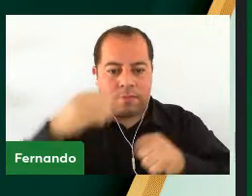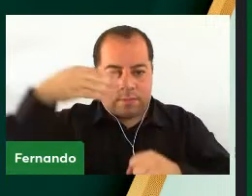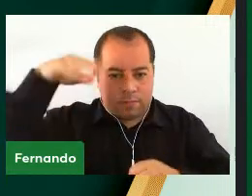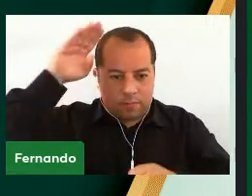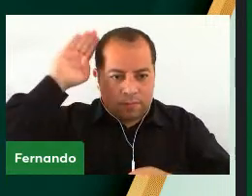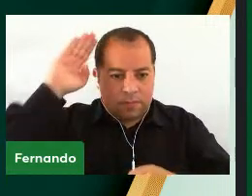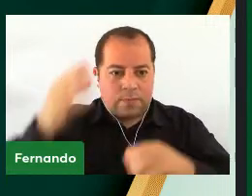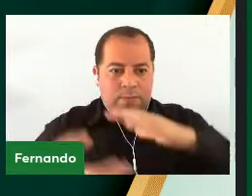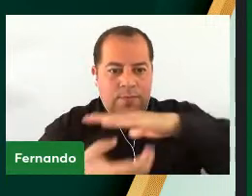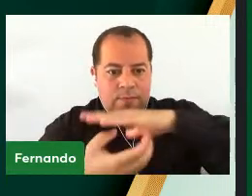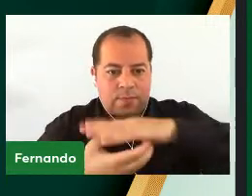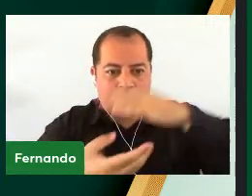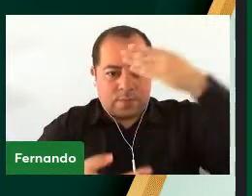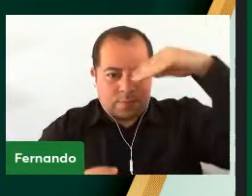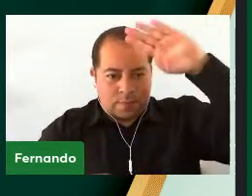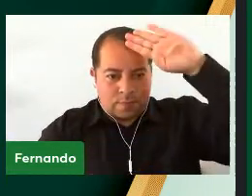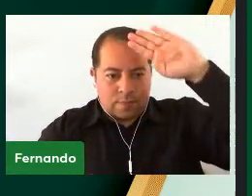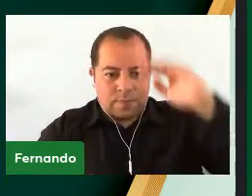Uruguaiana.